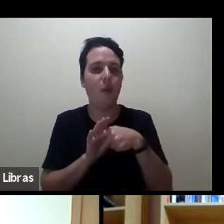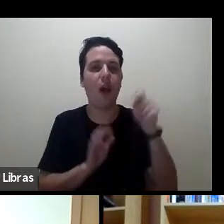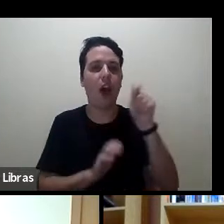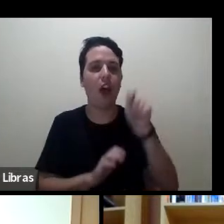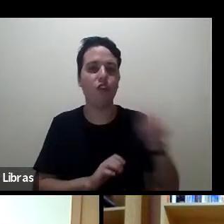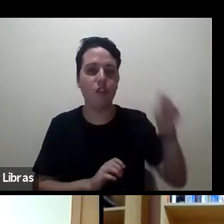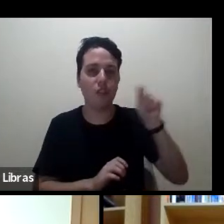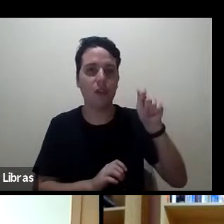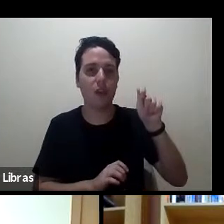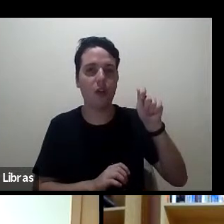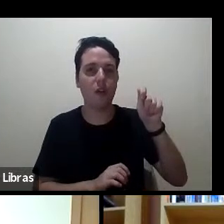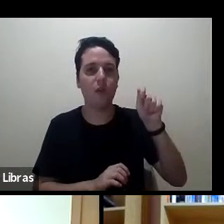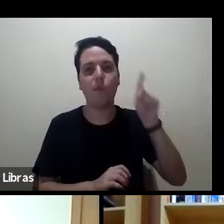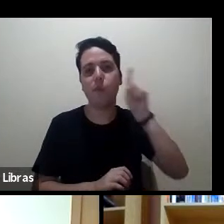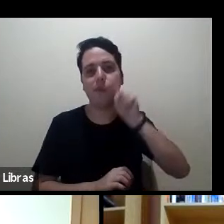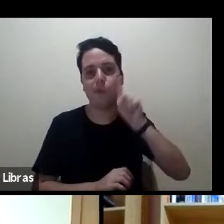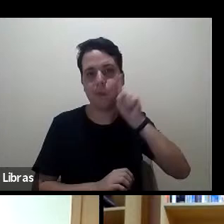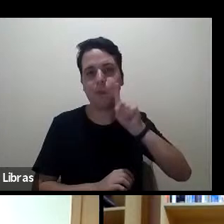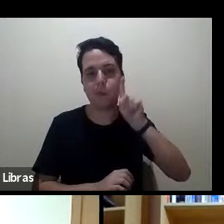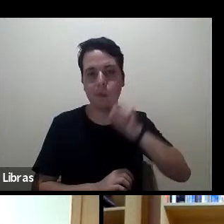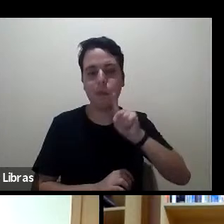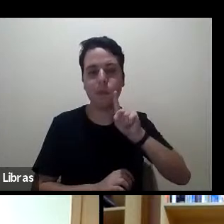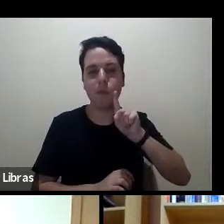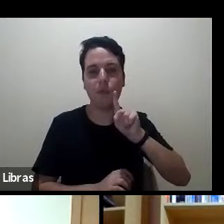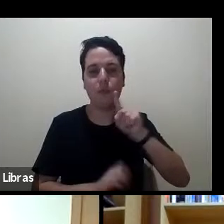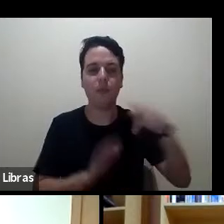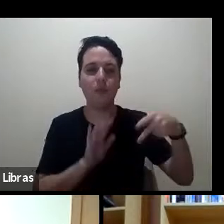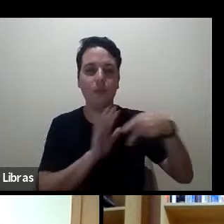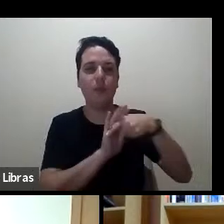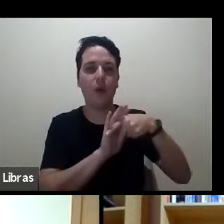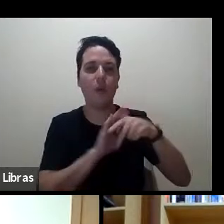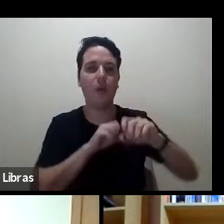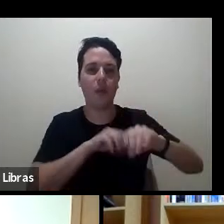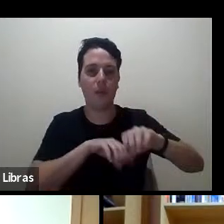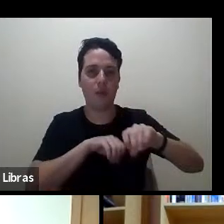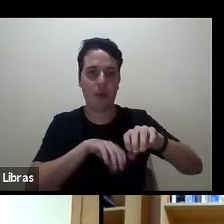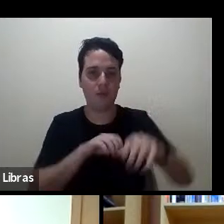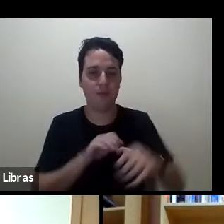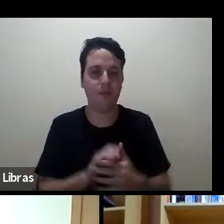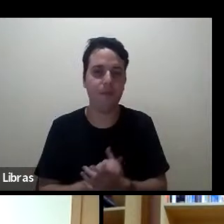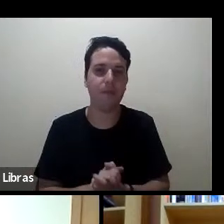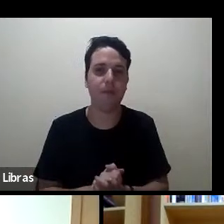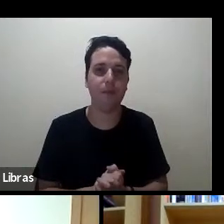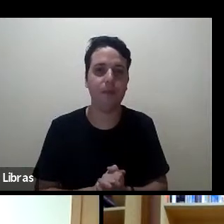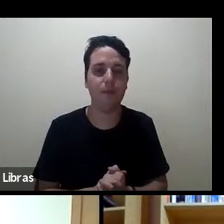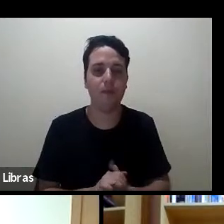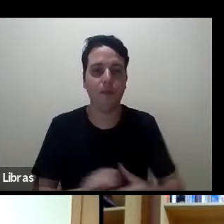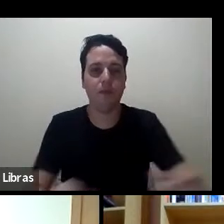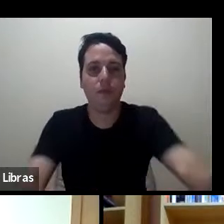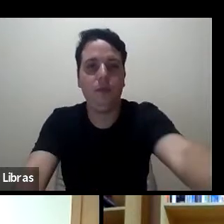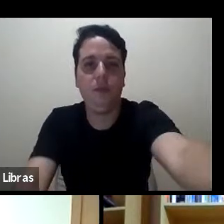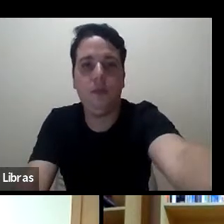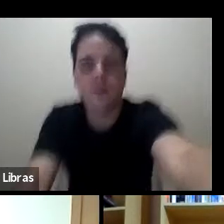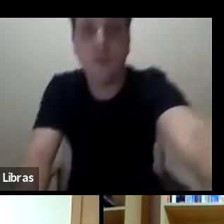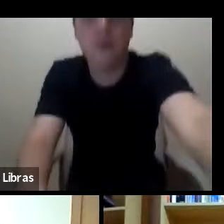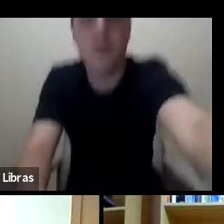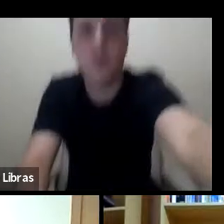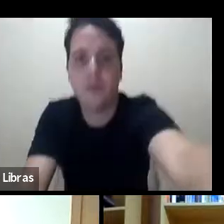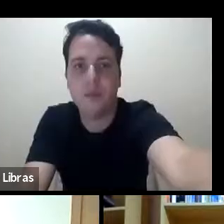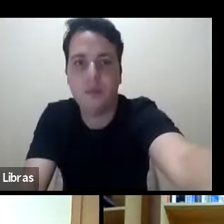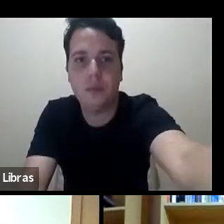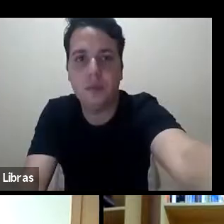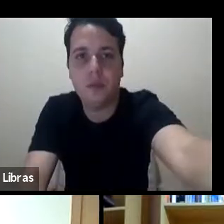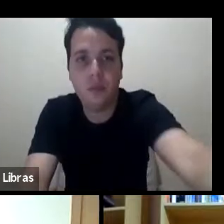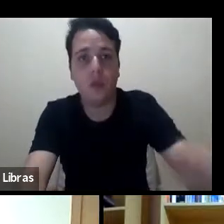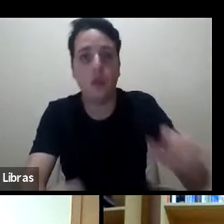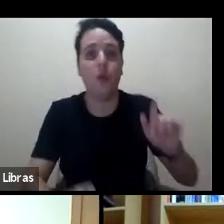-Americana de Educação. Bem, Gustavo é um querido amigo de muitos